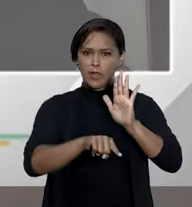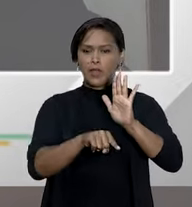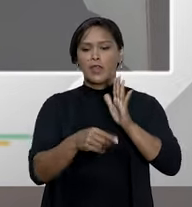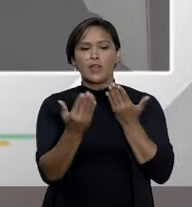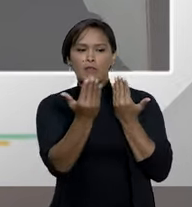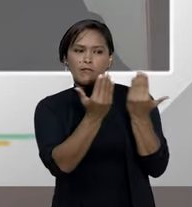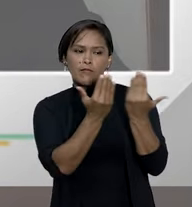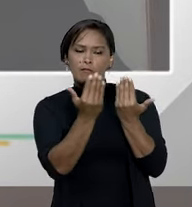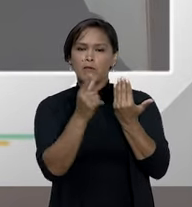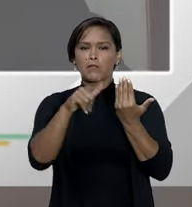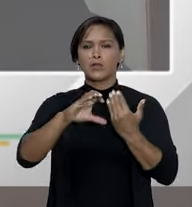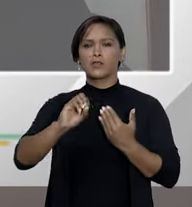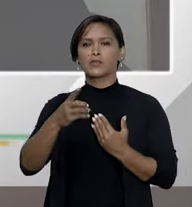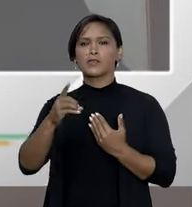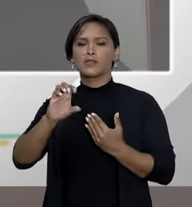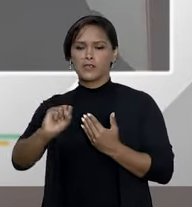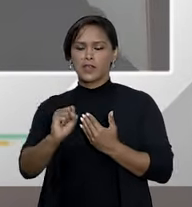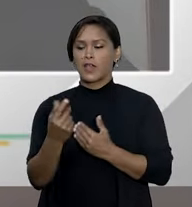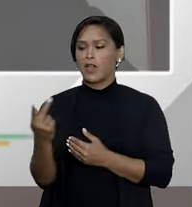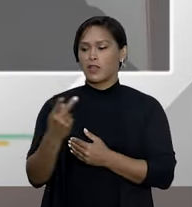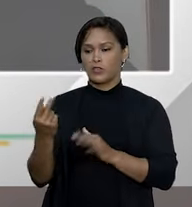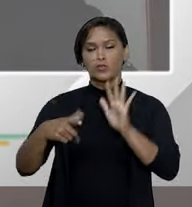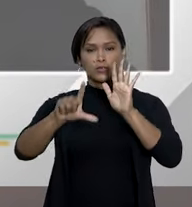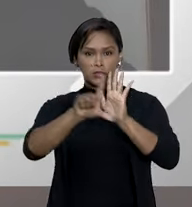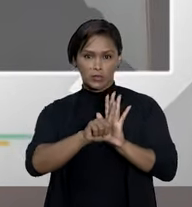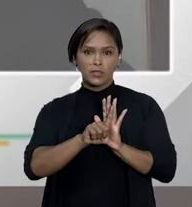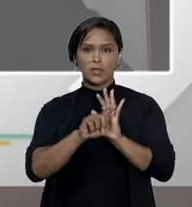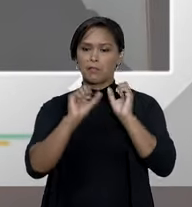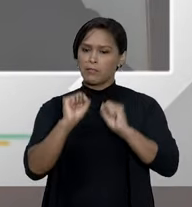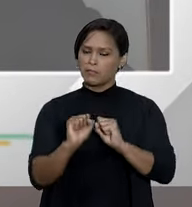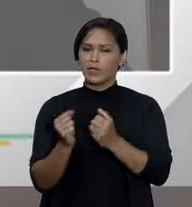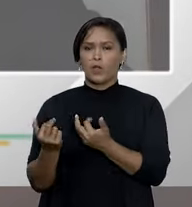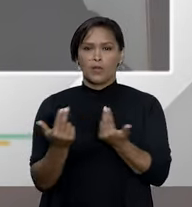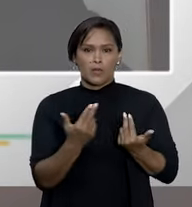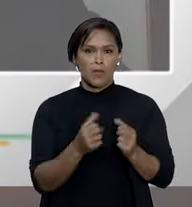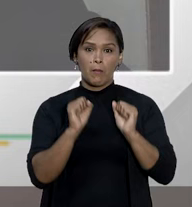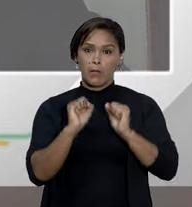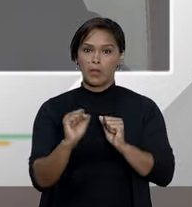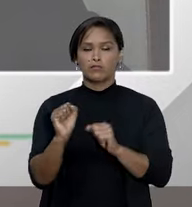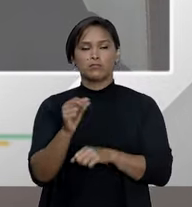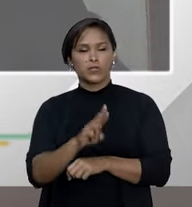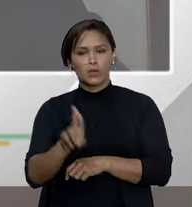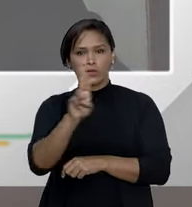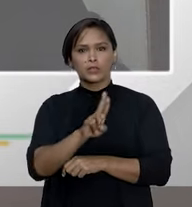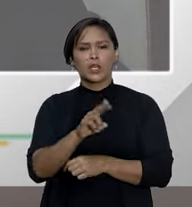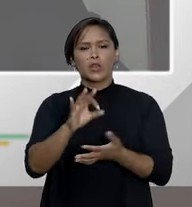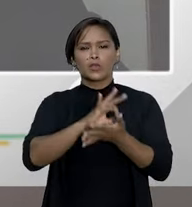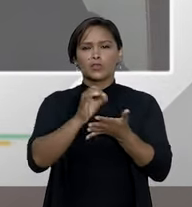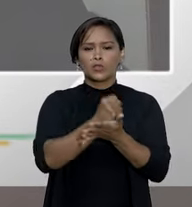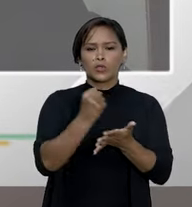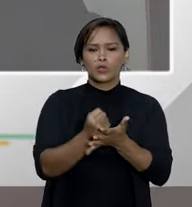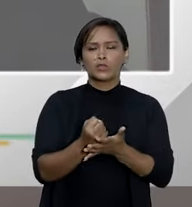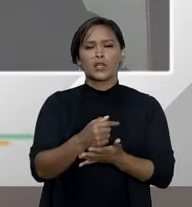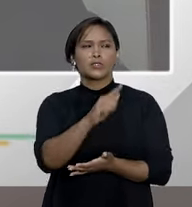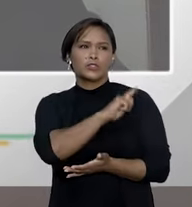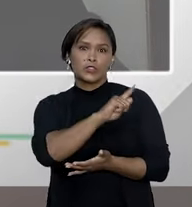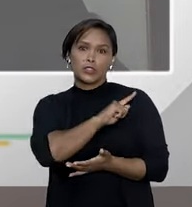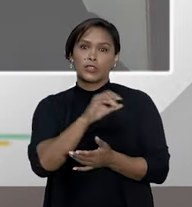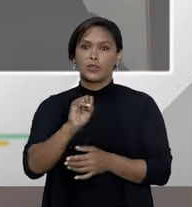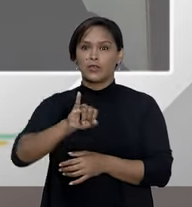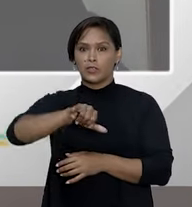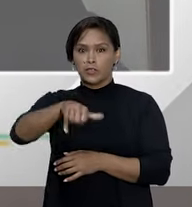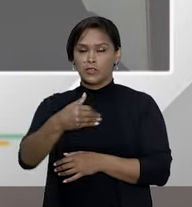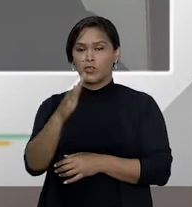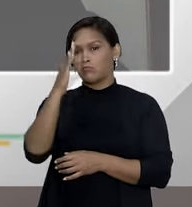compatível com o CDC, ambas as leis são incidentes, né? Salvo nos contratos de autogestão, o STJ